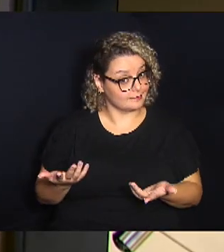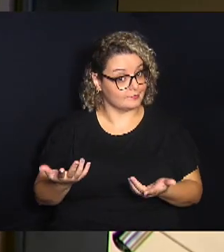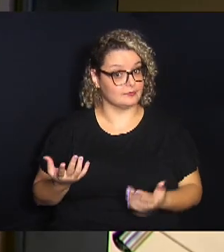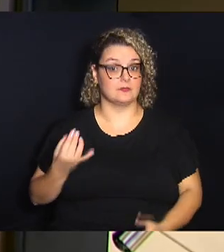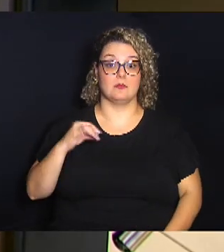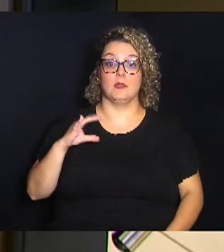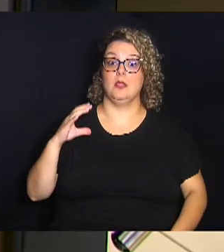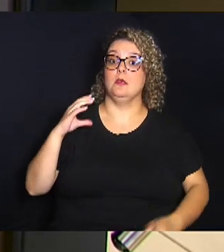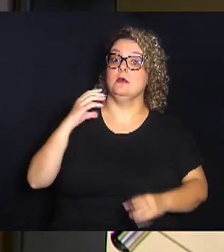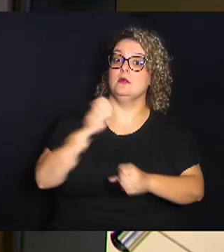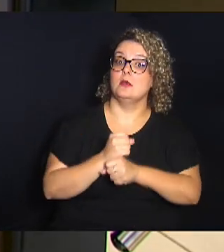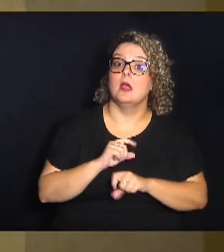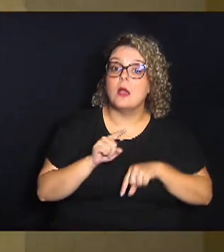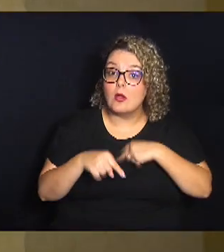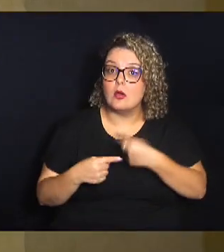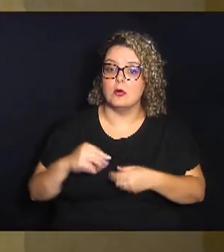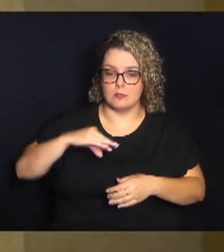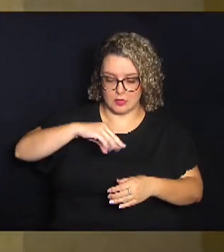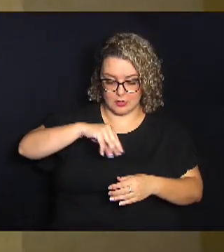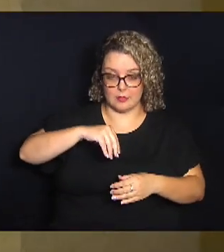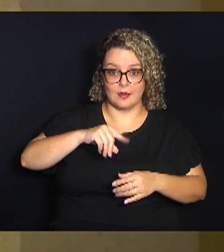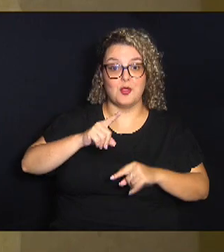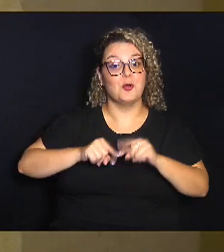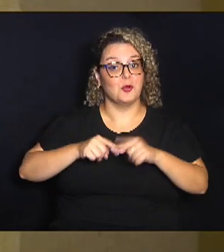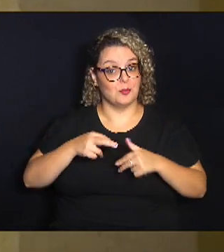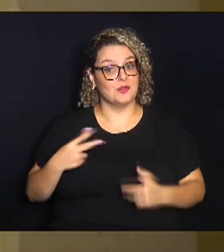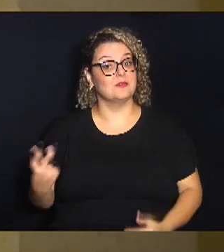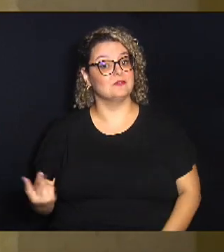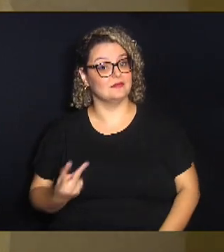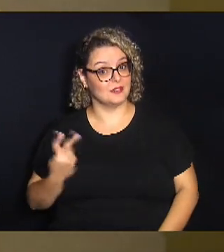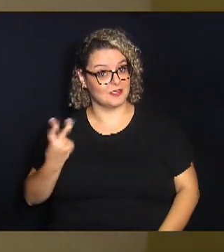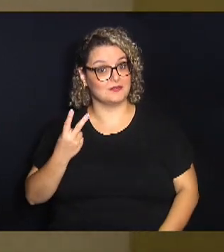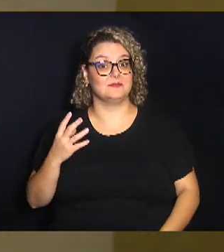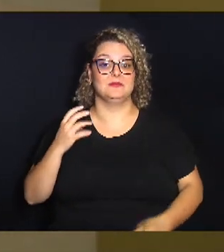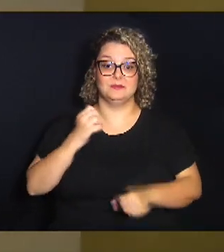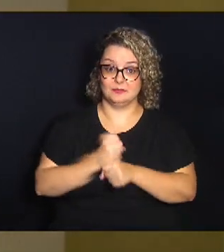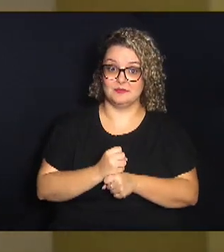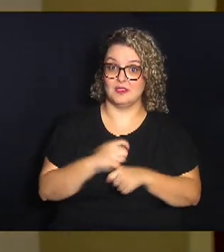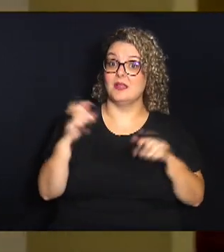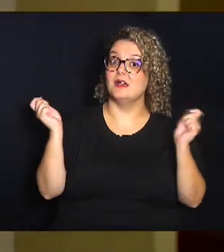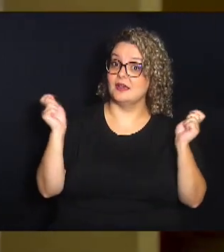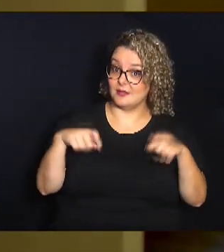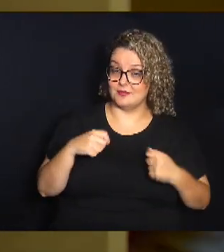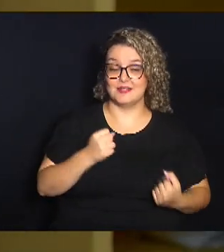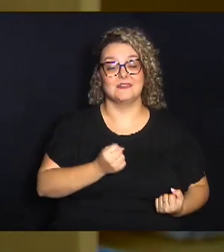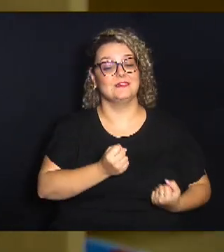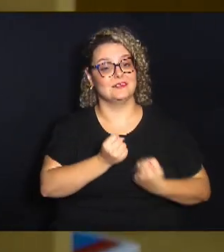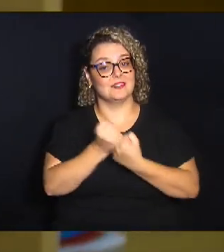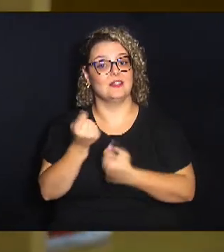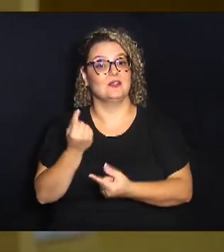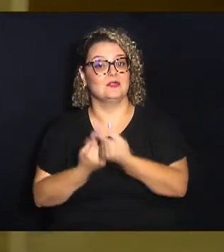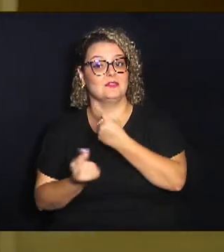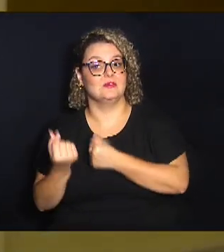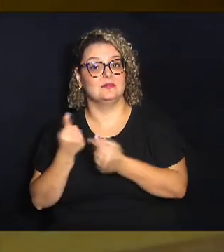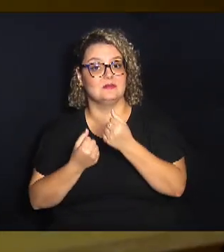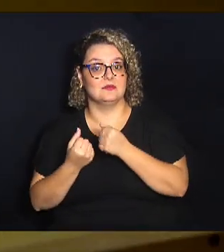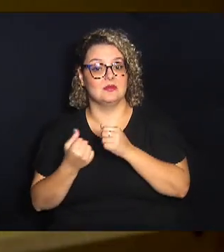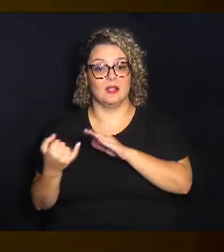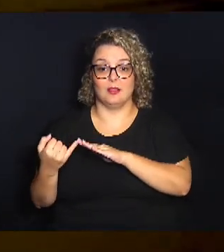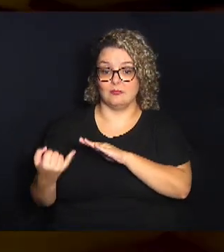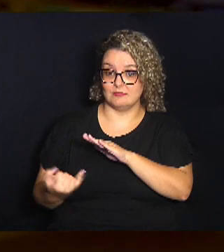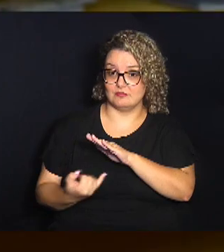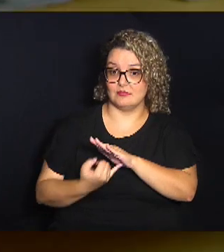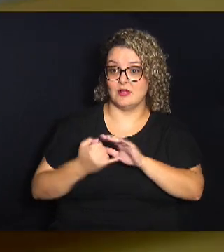somada a outras tampinhas, vira um produto de valor agregado, capaz de dar suporte financeiro a uma entidade